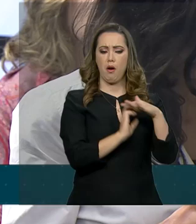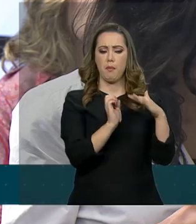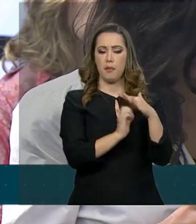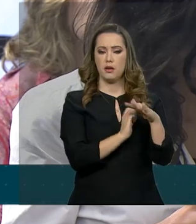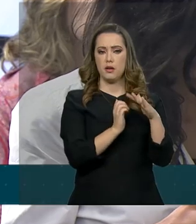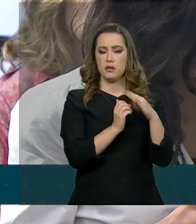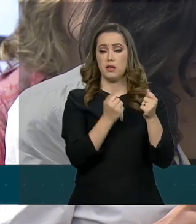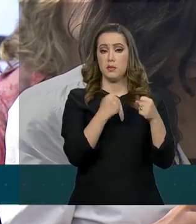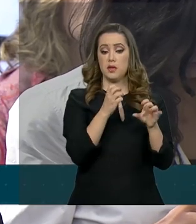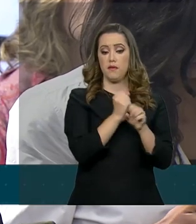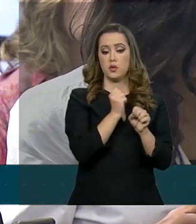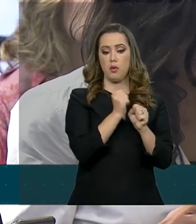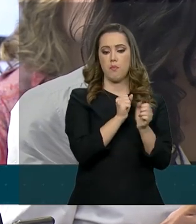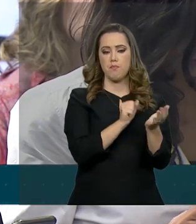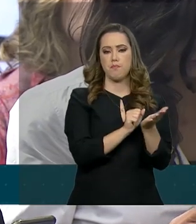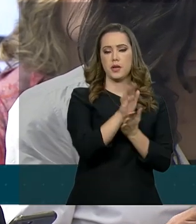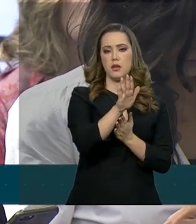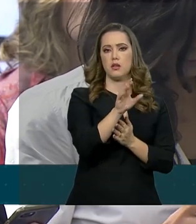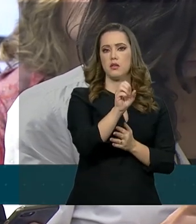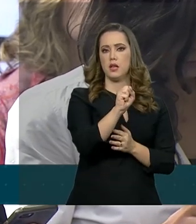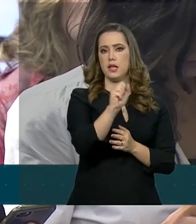de capital aberto.